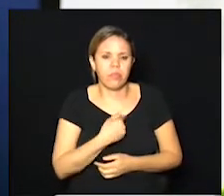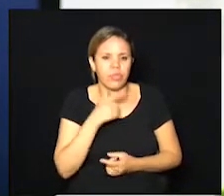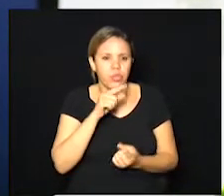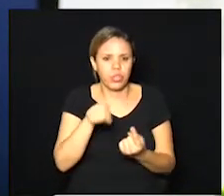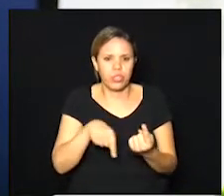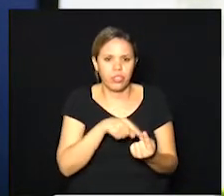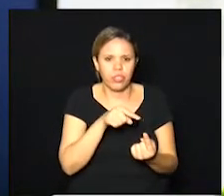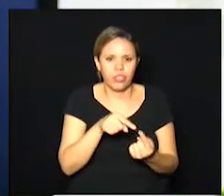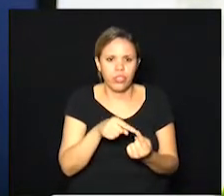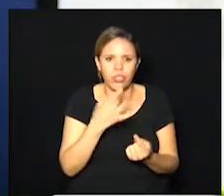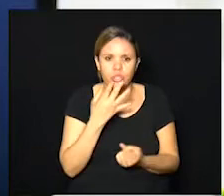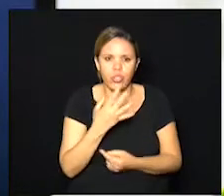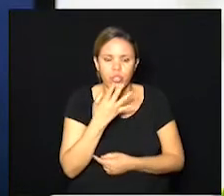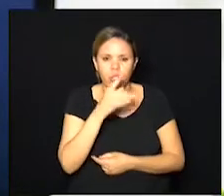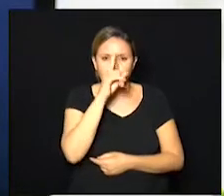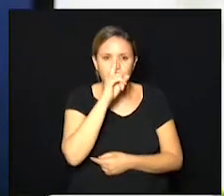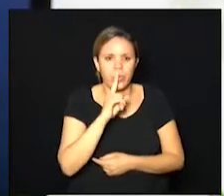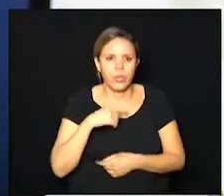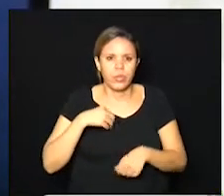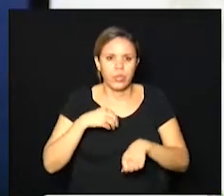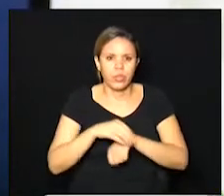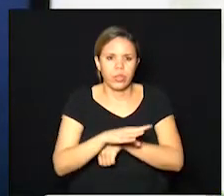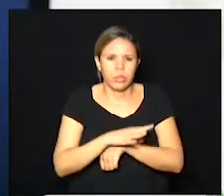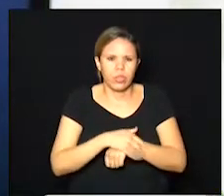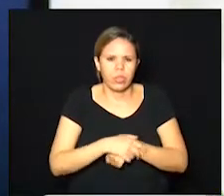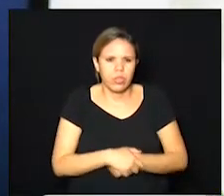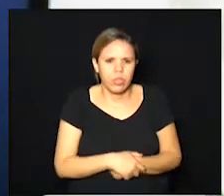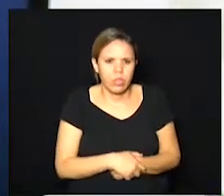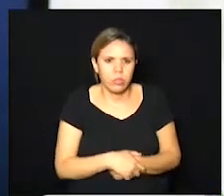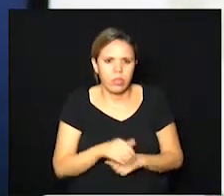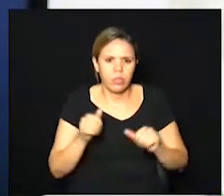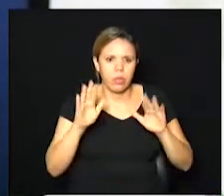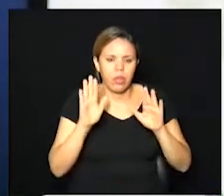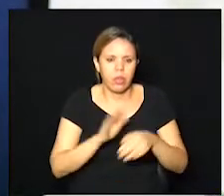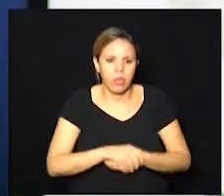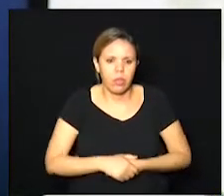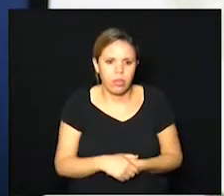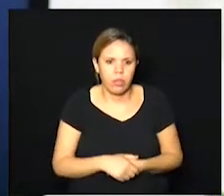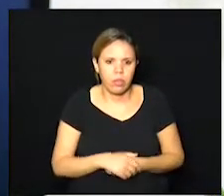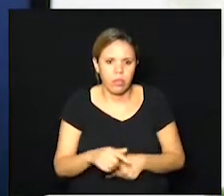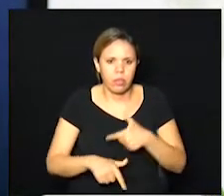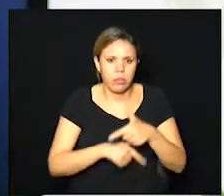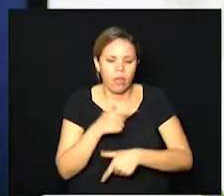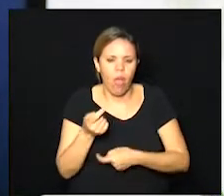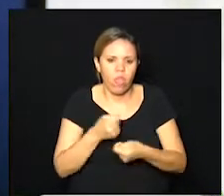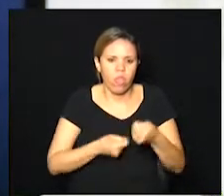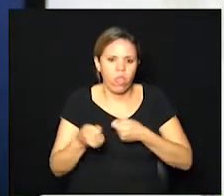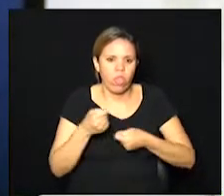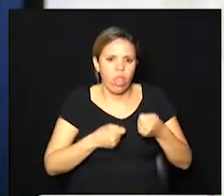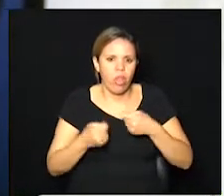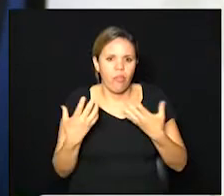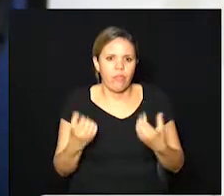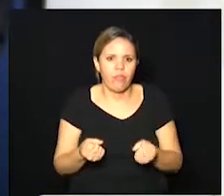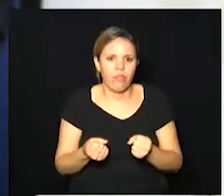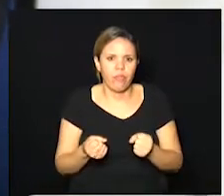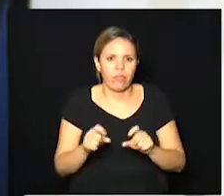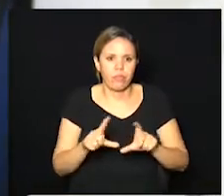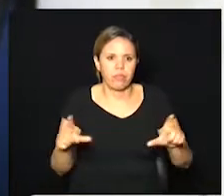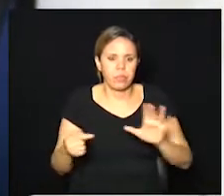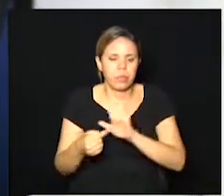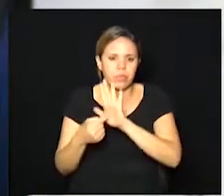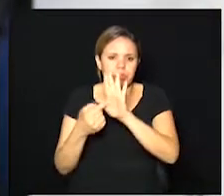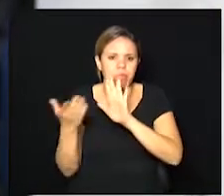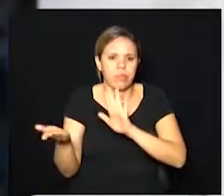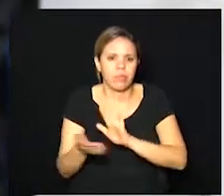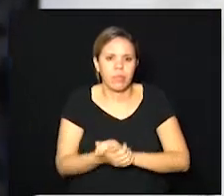a cor amarela, que nos traz um conforto maior de atividades econômicas. Agora, vamos para aquele, para